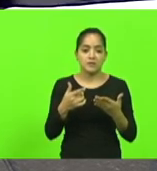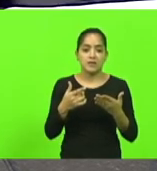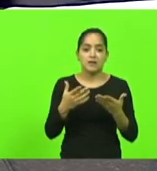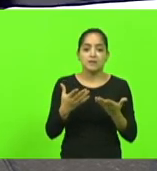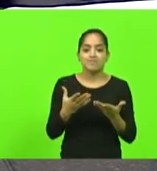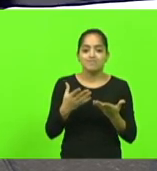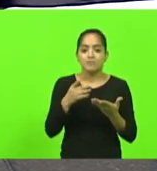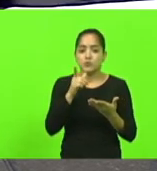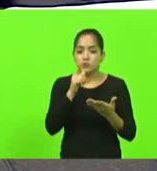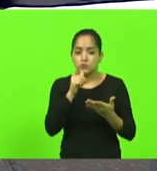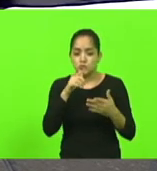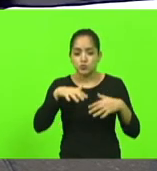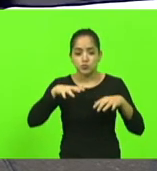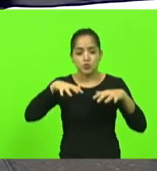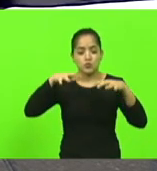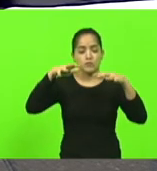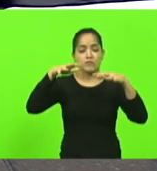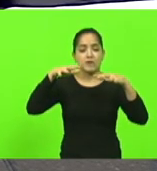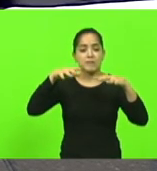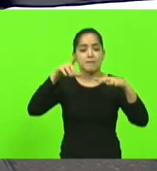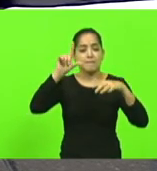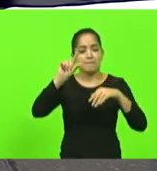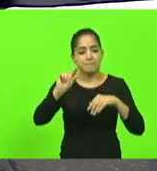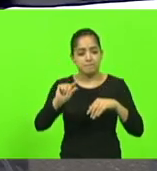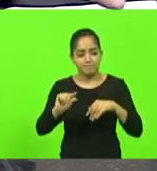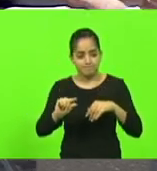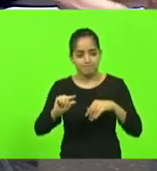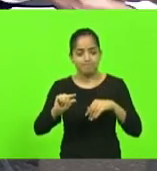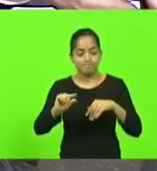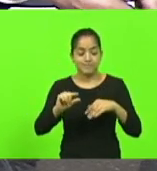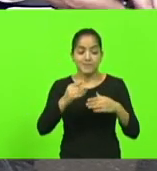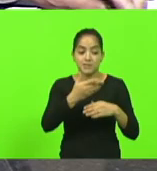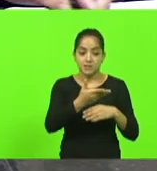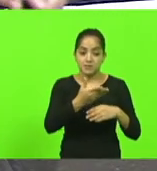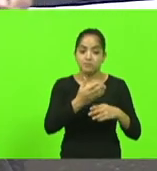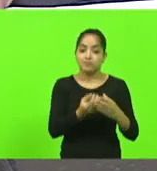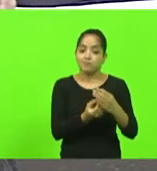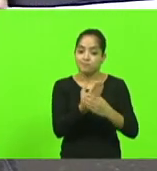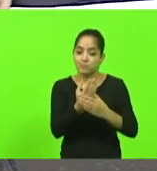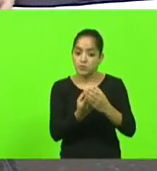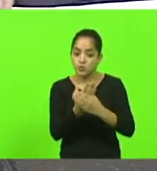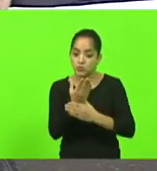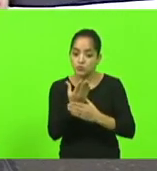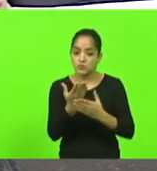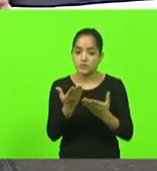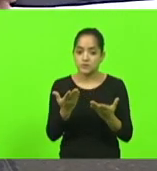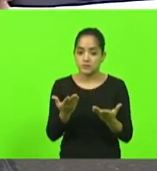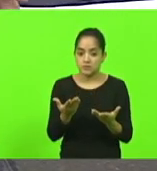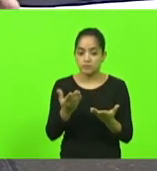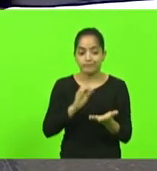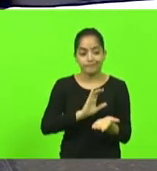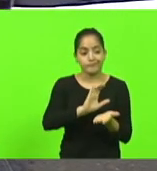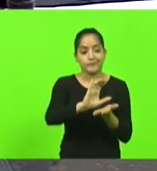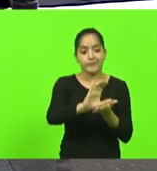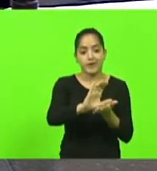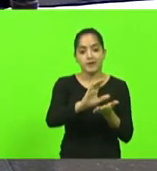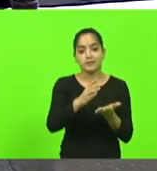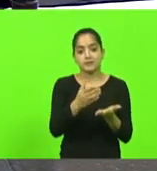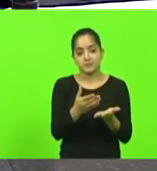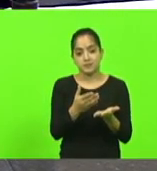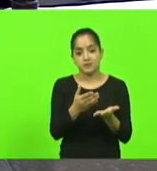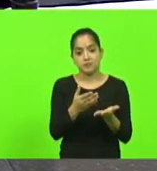pouca chuva e o nosso produtor faz esse investimento nesses